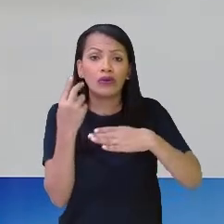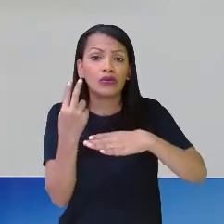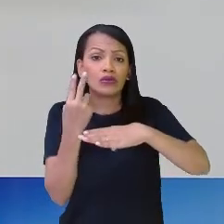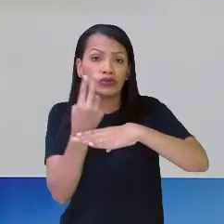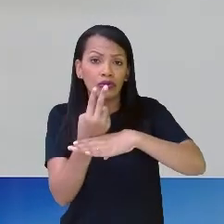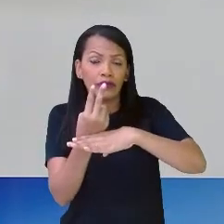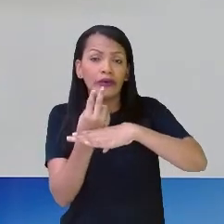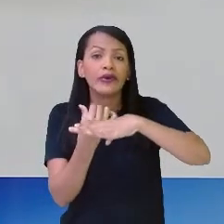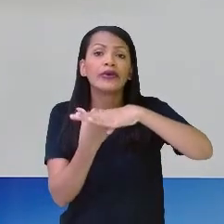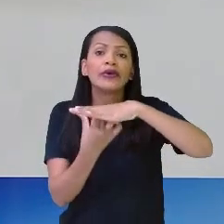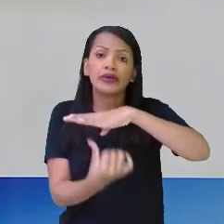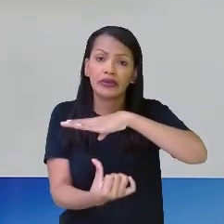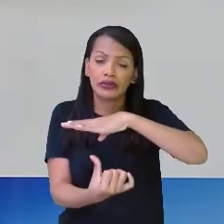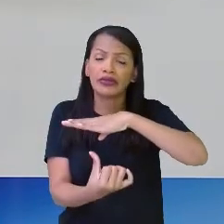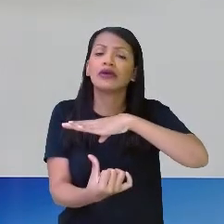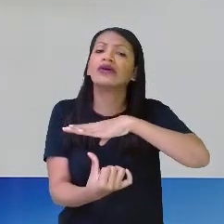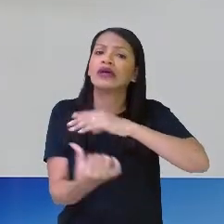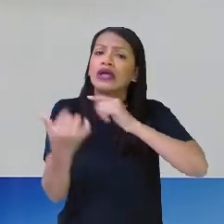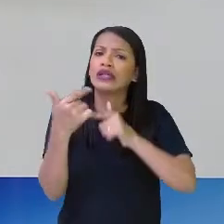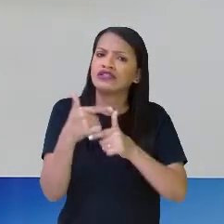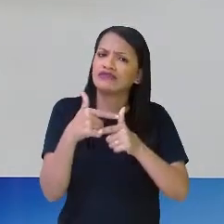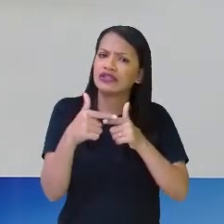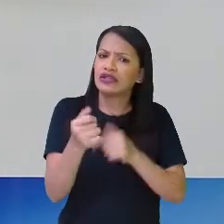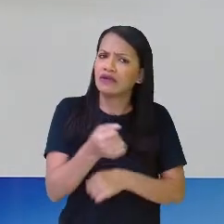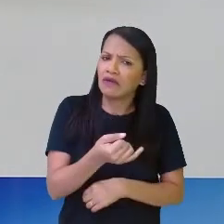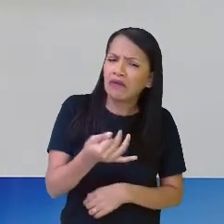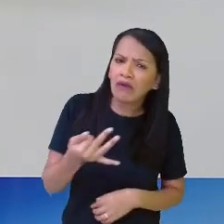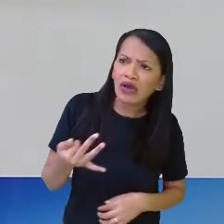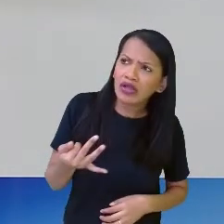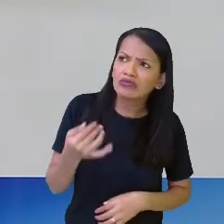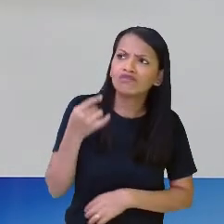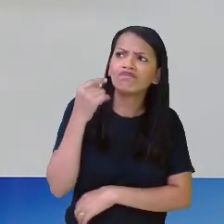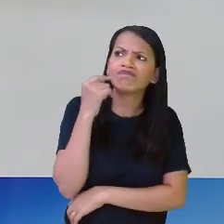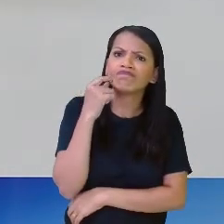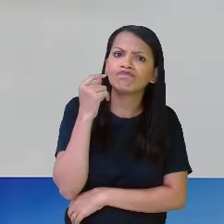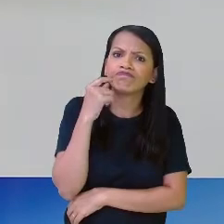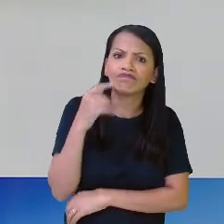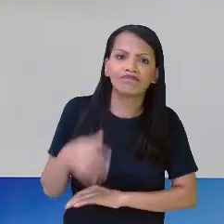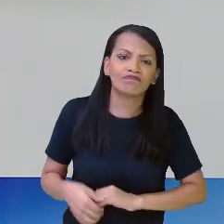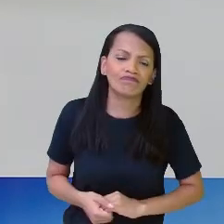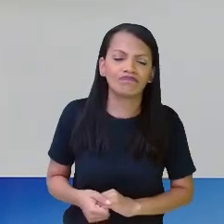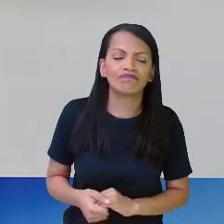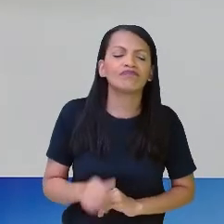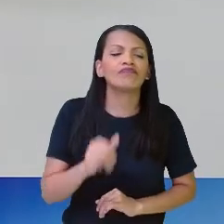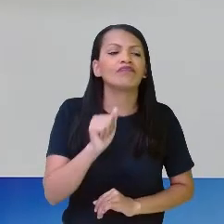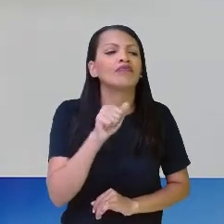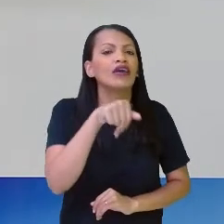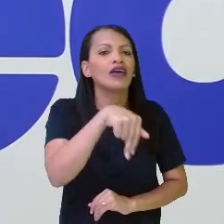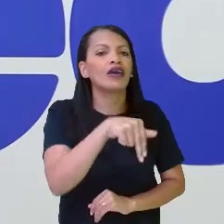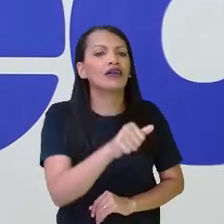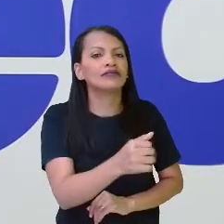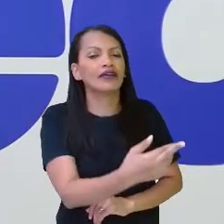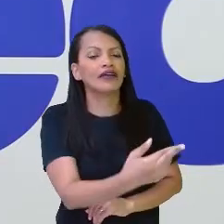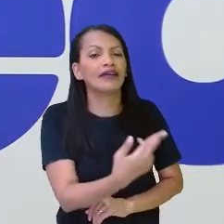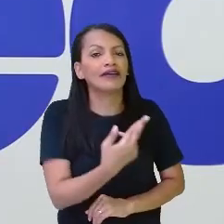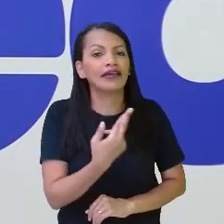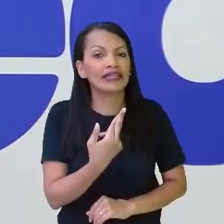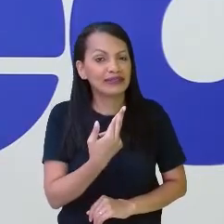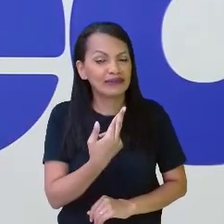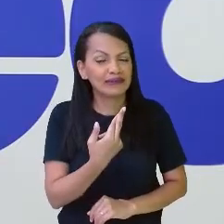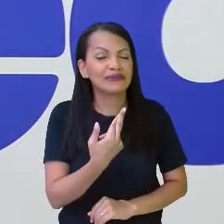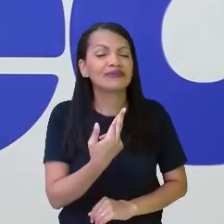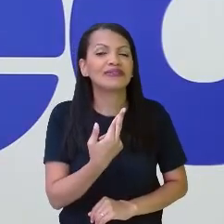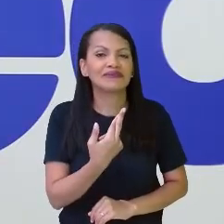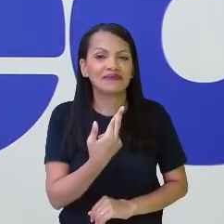o meu inteiro vai ter que estar dividido em quantas partes, minha gente? Olha só, a Ana colocou aqui uma resposta